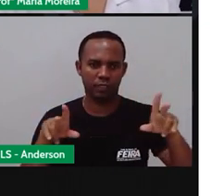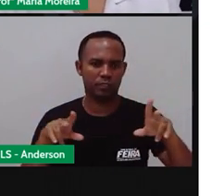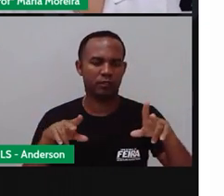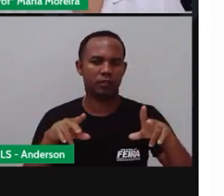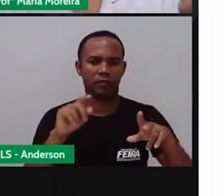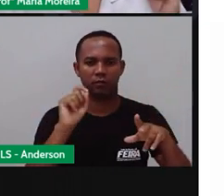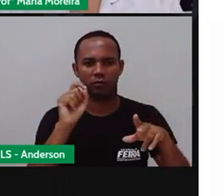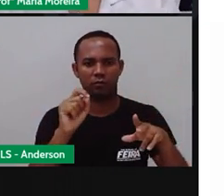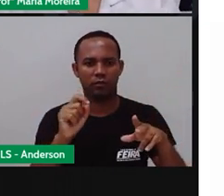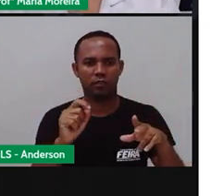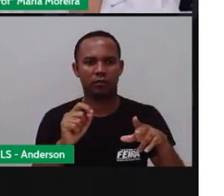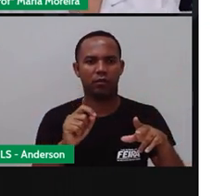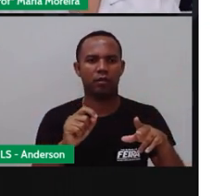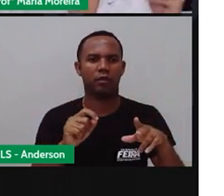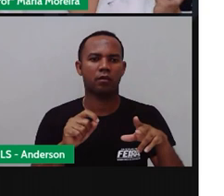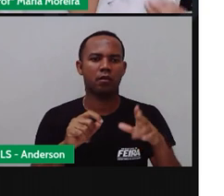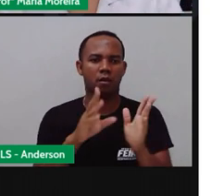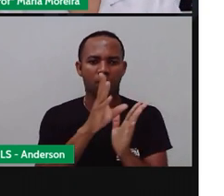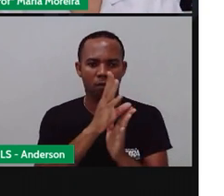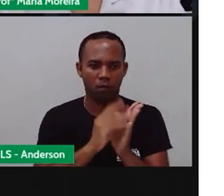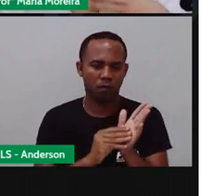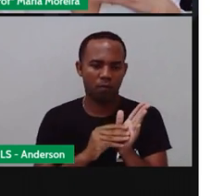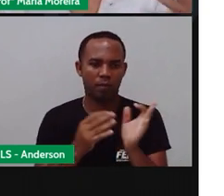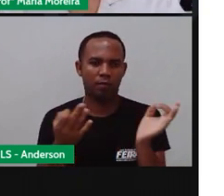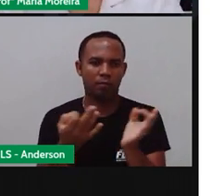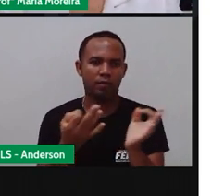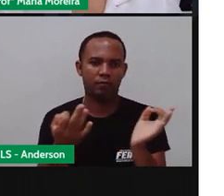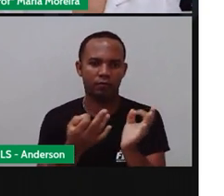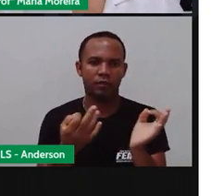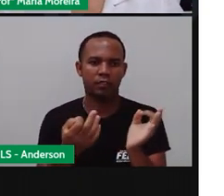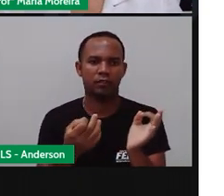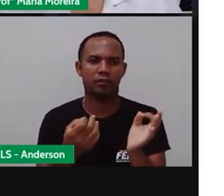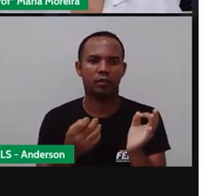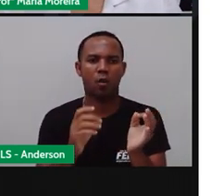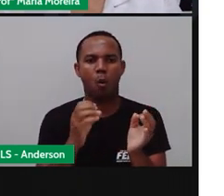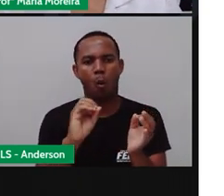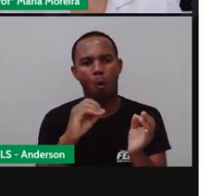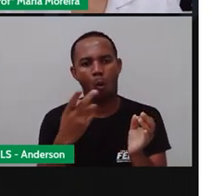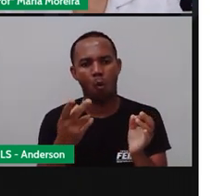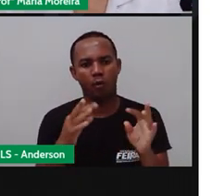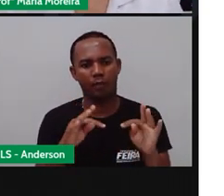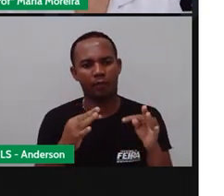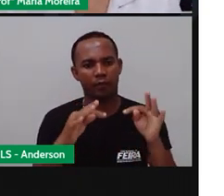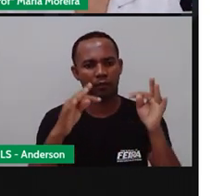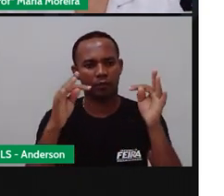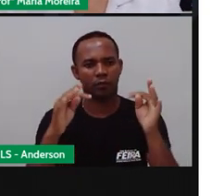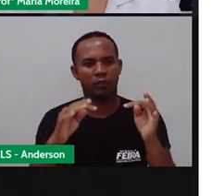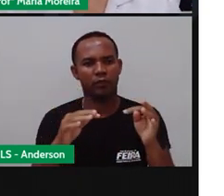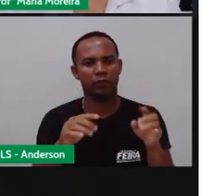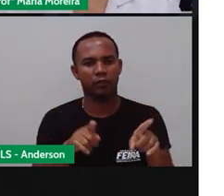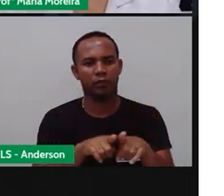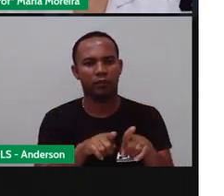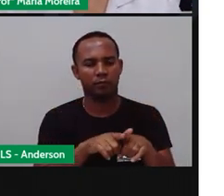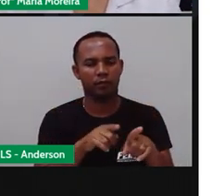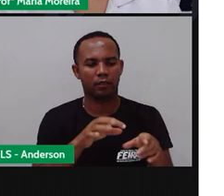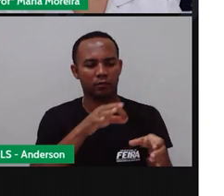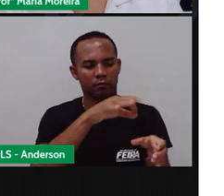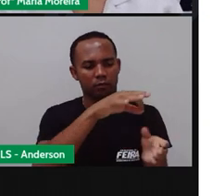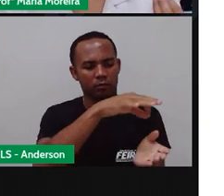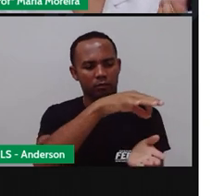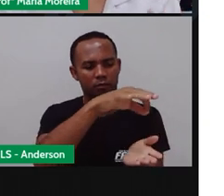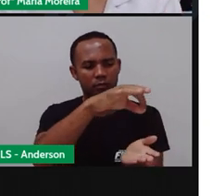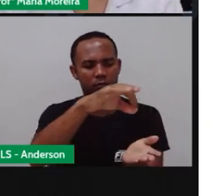Legenda Adriana Essa aí em 3D, virtual, eletrônica Até a nossa maquete aqui,